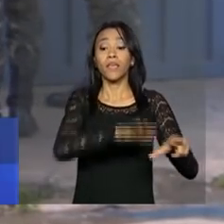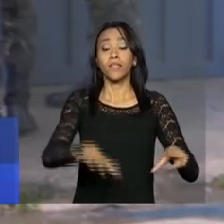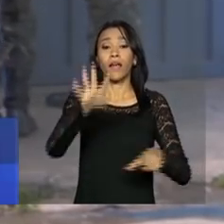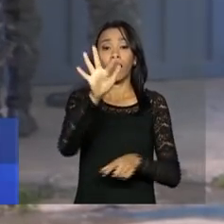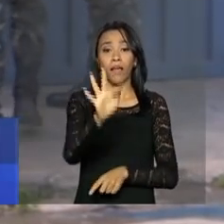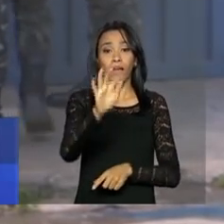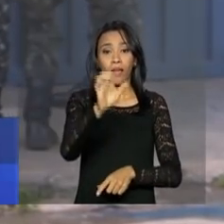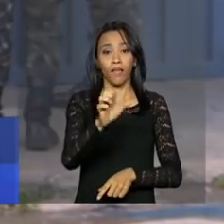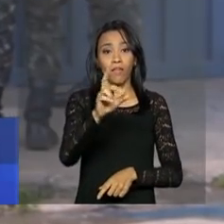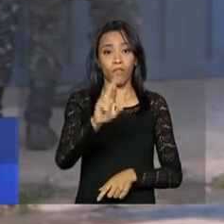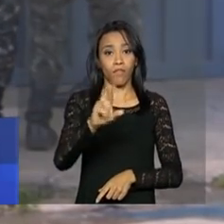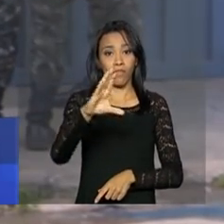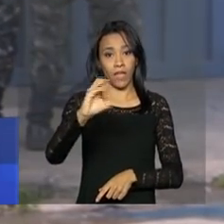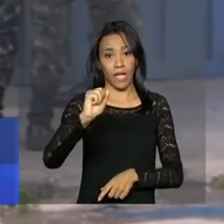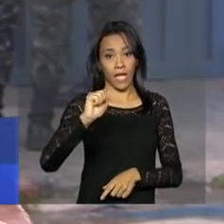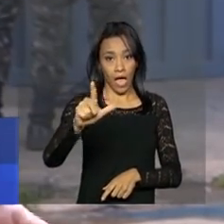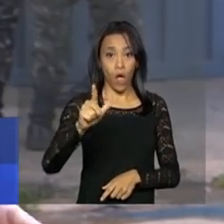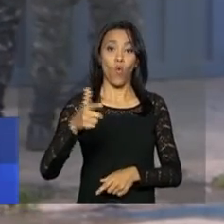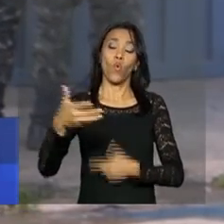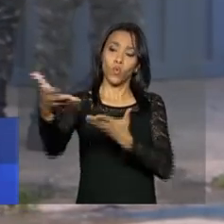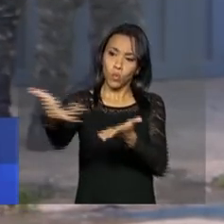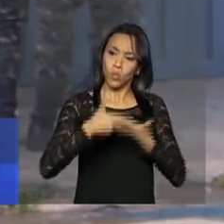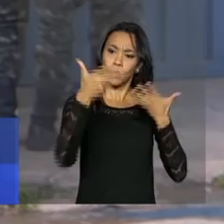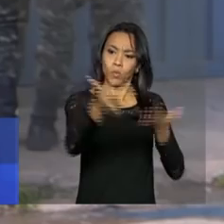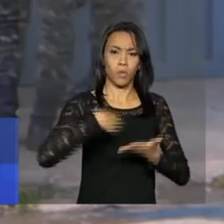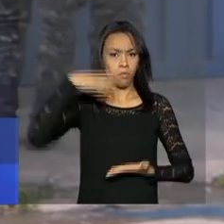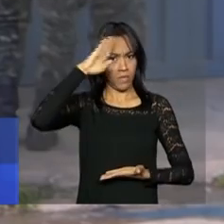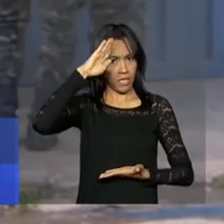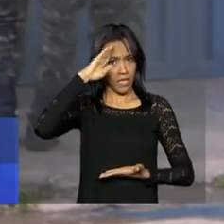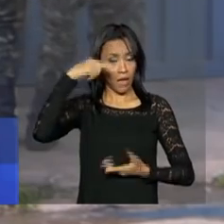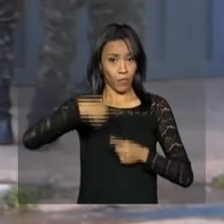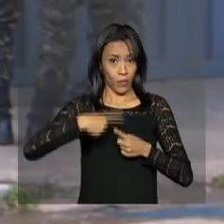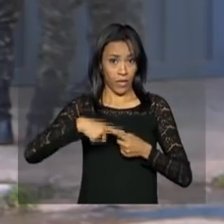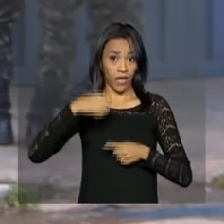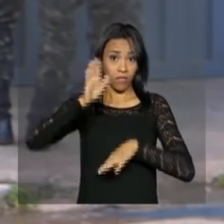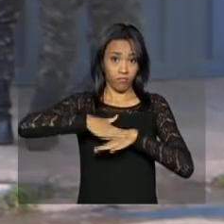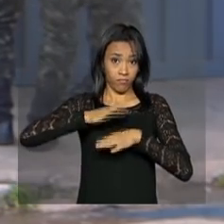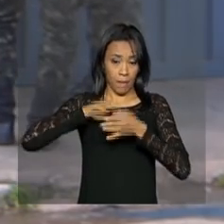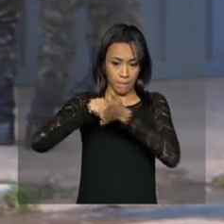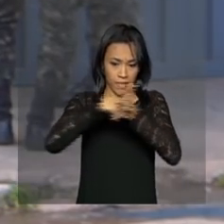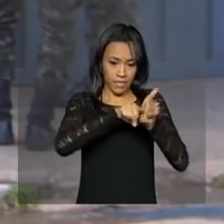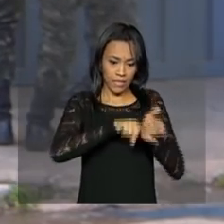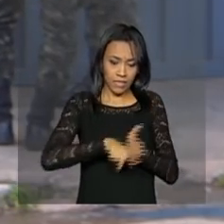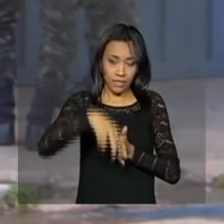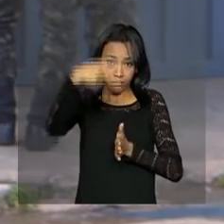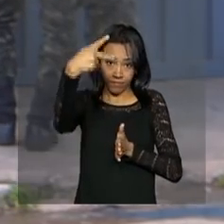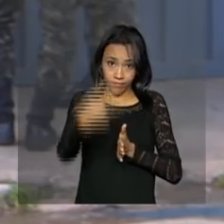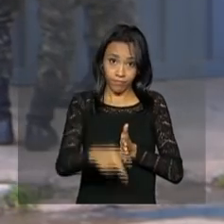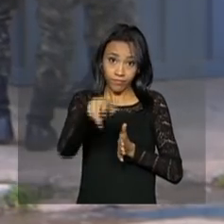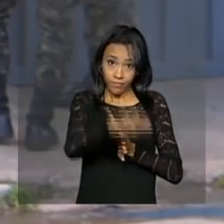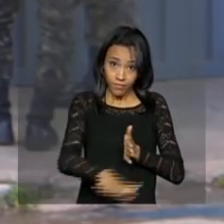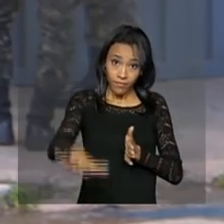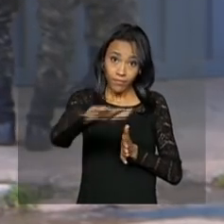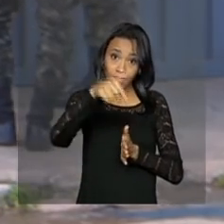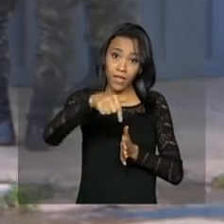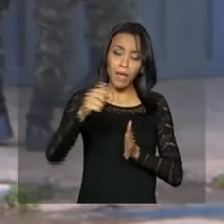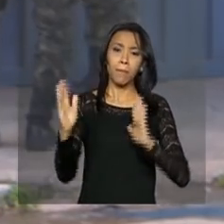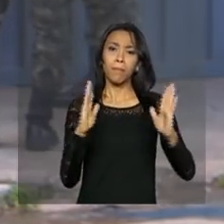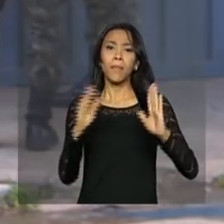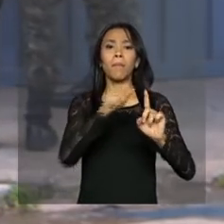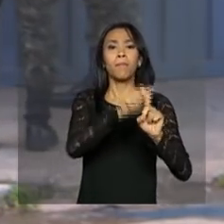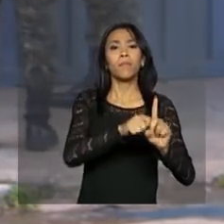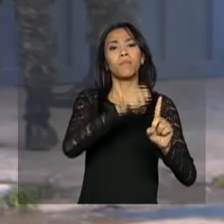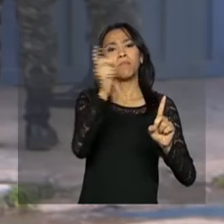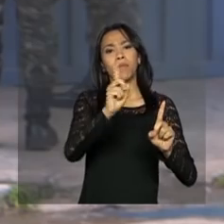foi escolhido para receber as visitas dos militares porque, de acordo com a Vigilância Ambiental do Distrito Federal, somente entre 1º de